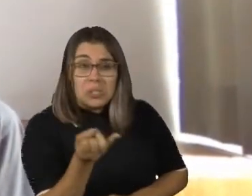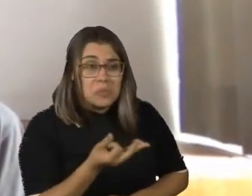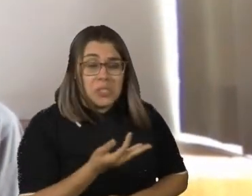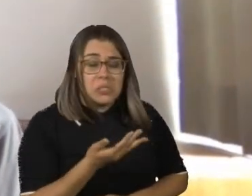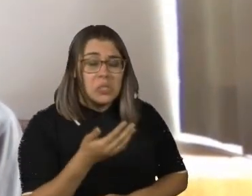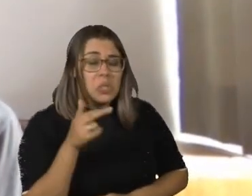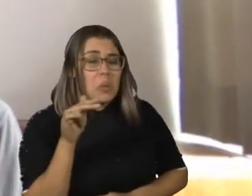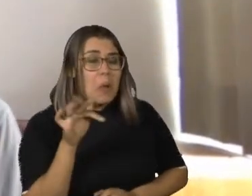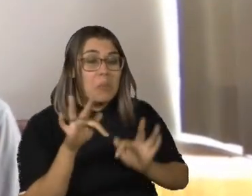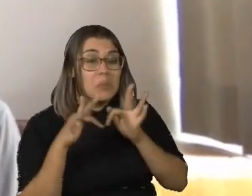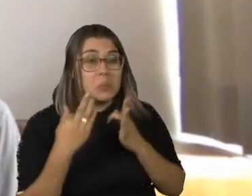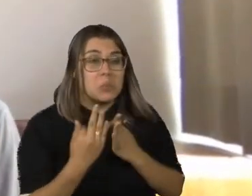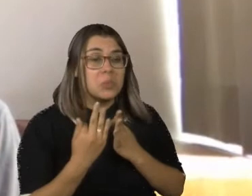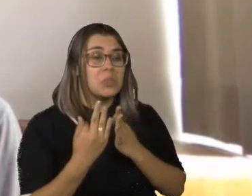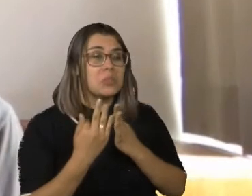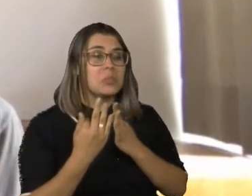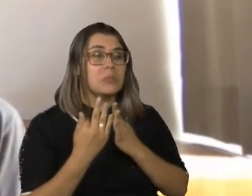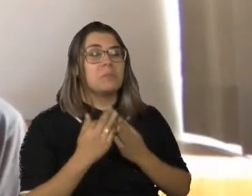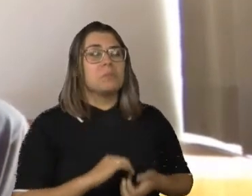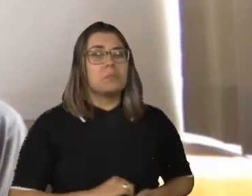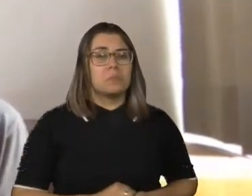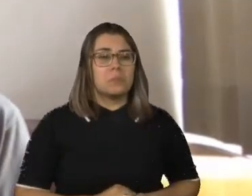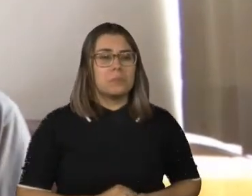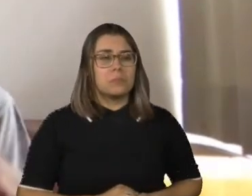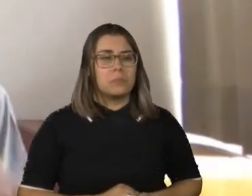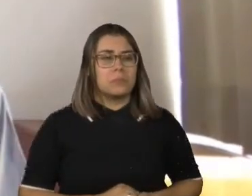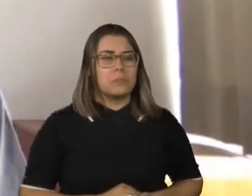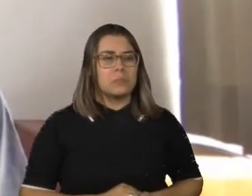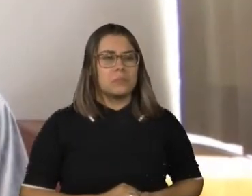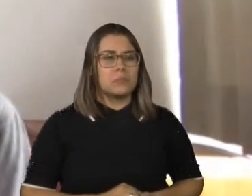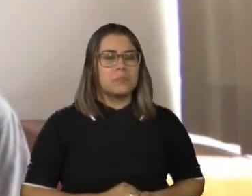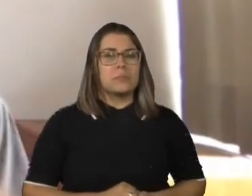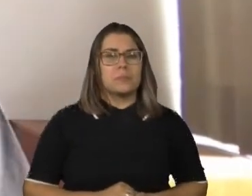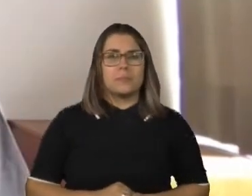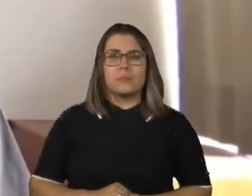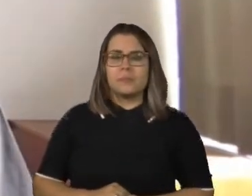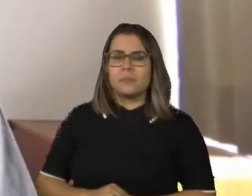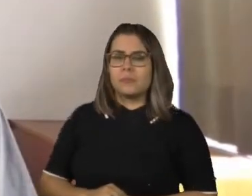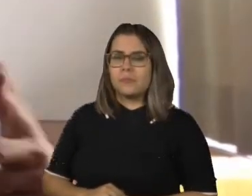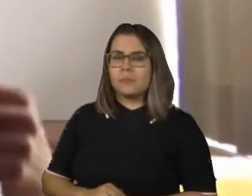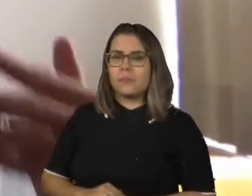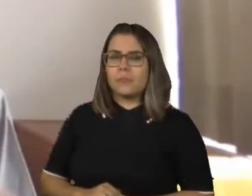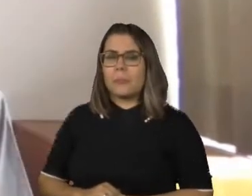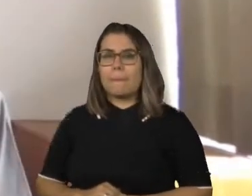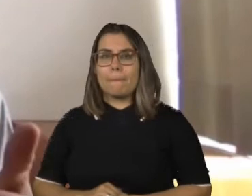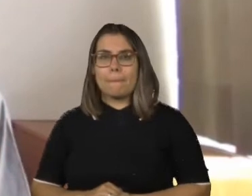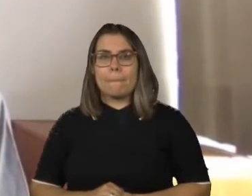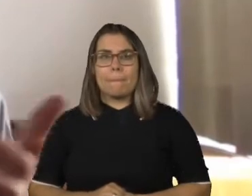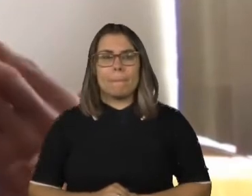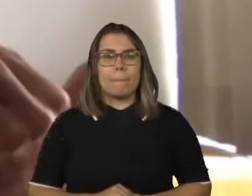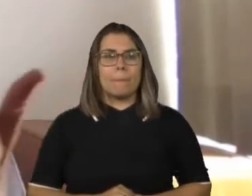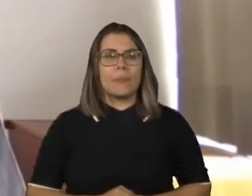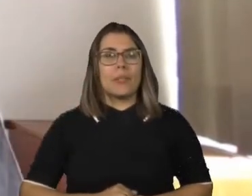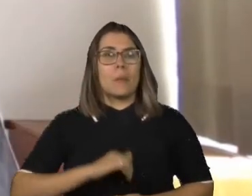ou que ela estava me ajudando por caridade. Em outros momentos, ela é imediatamente alçada à